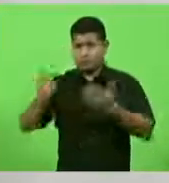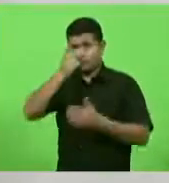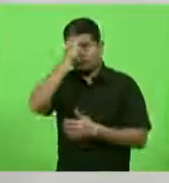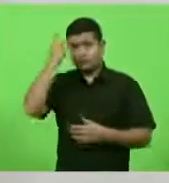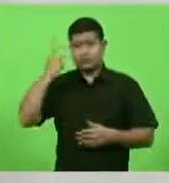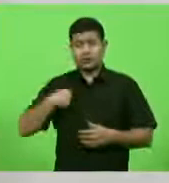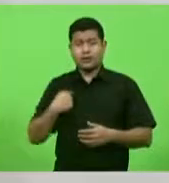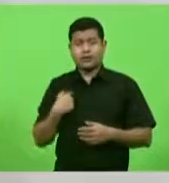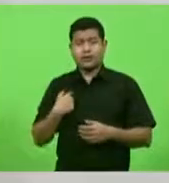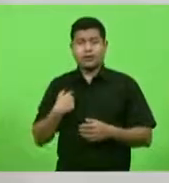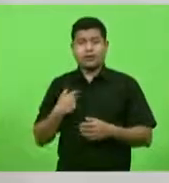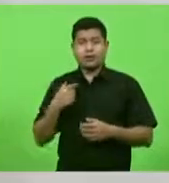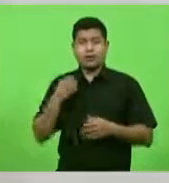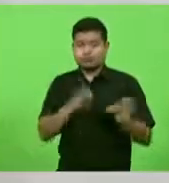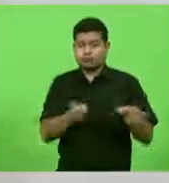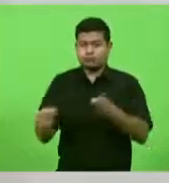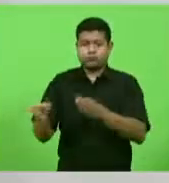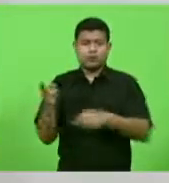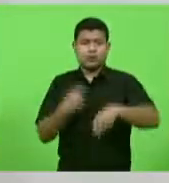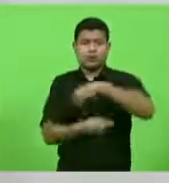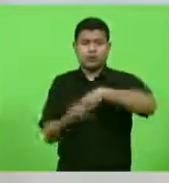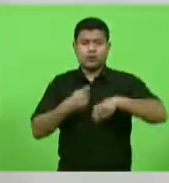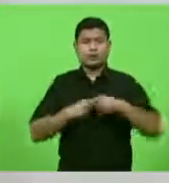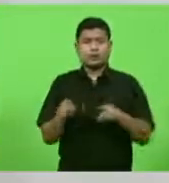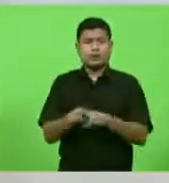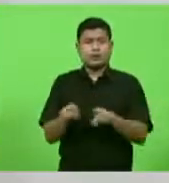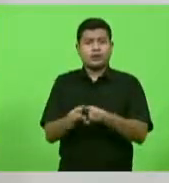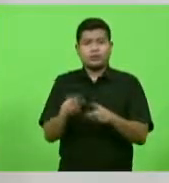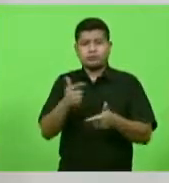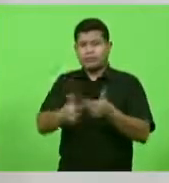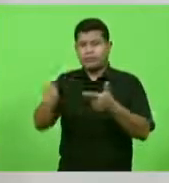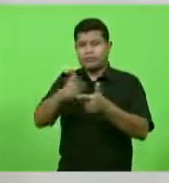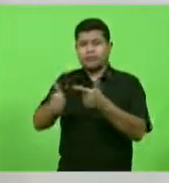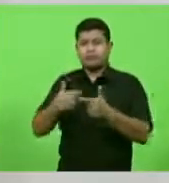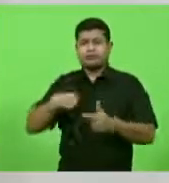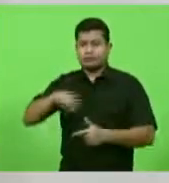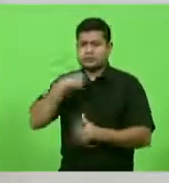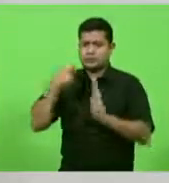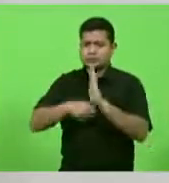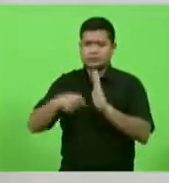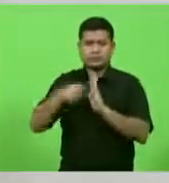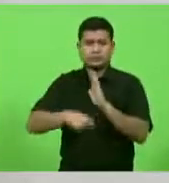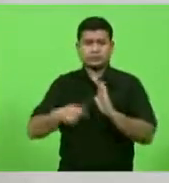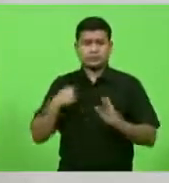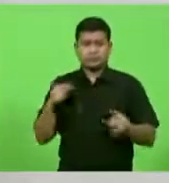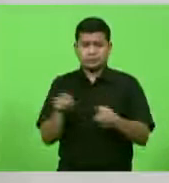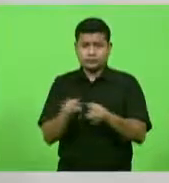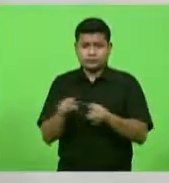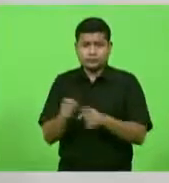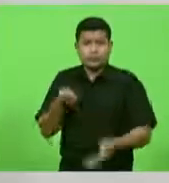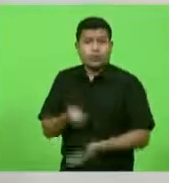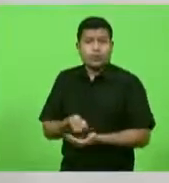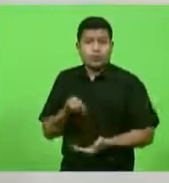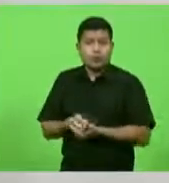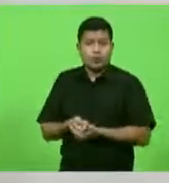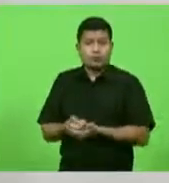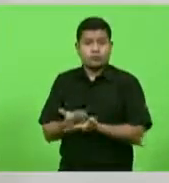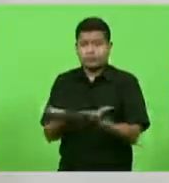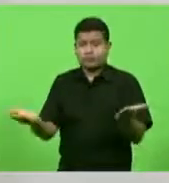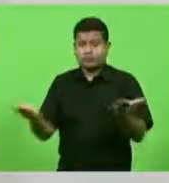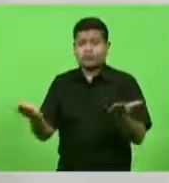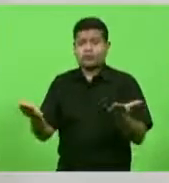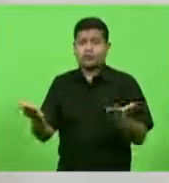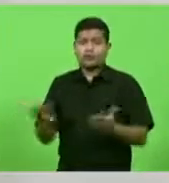administrativas, com as crises enfrentadas e até mesmo com as cobranças de vozes